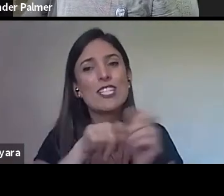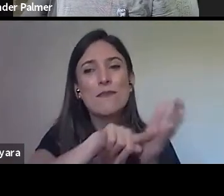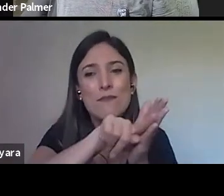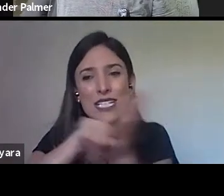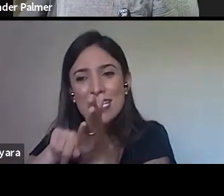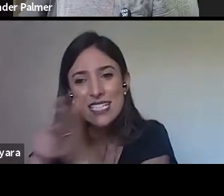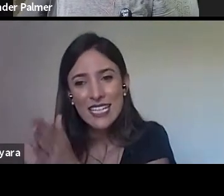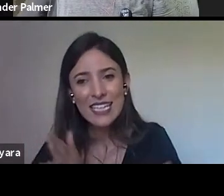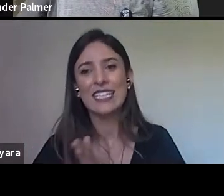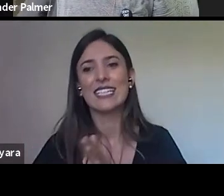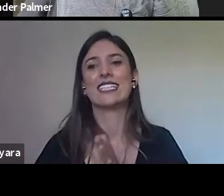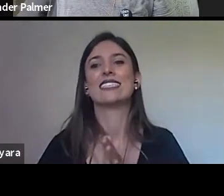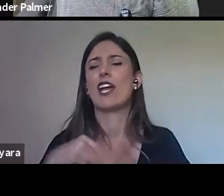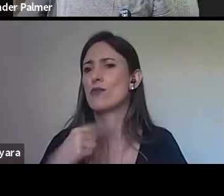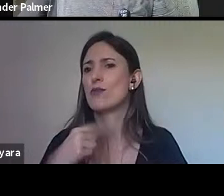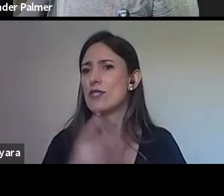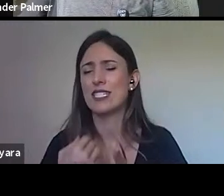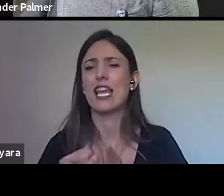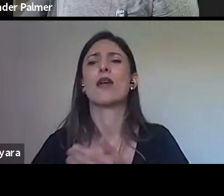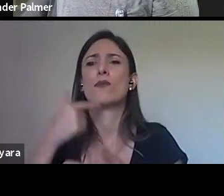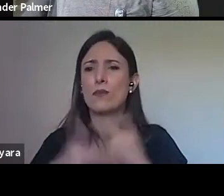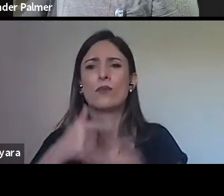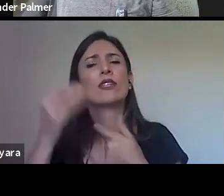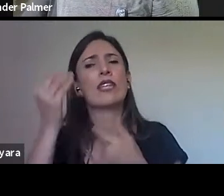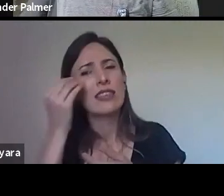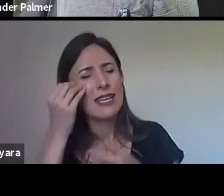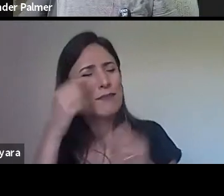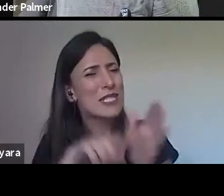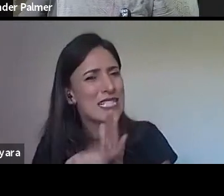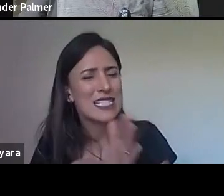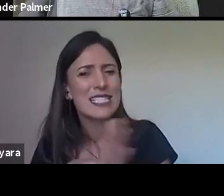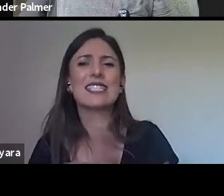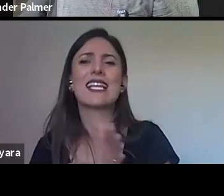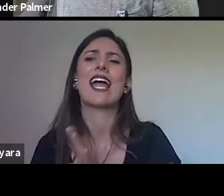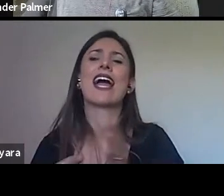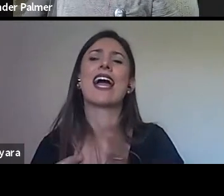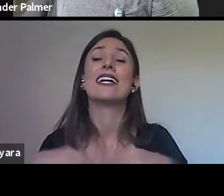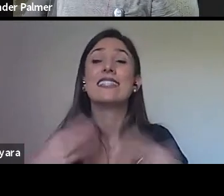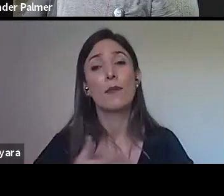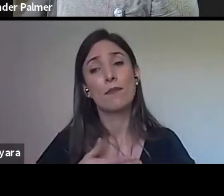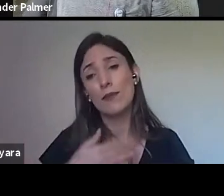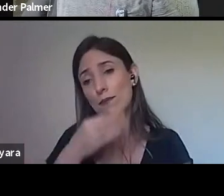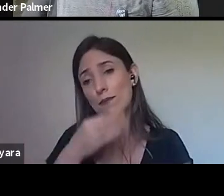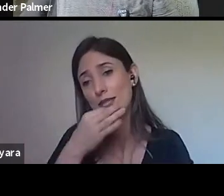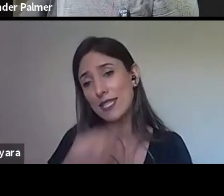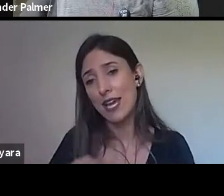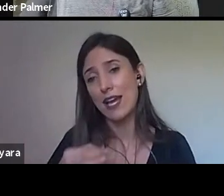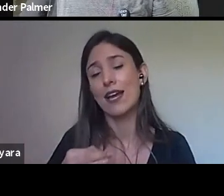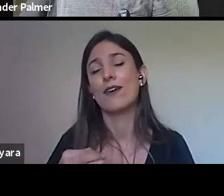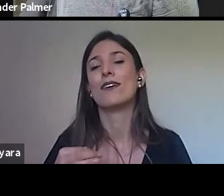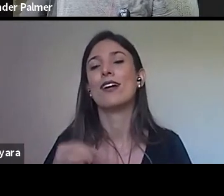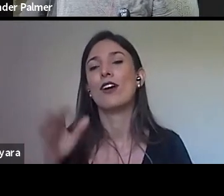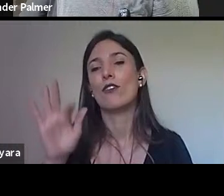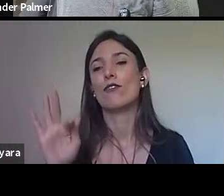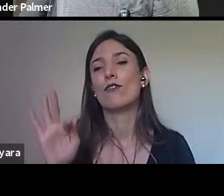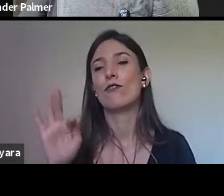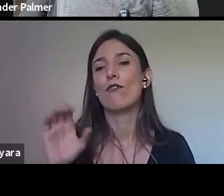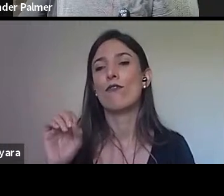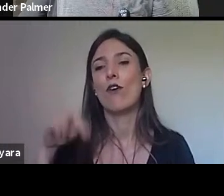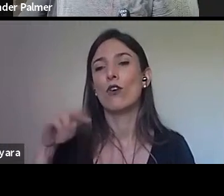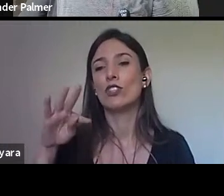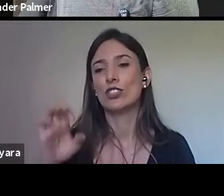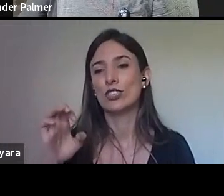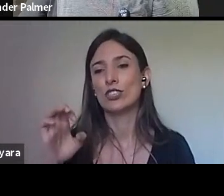pensando nessa iniciativa da organização. Então, fonte para mim, eu sou meio que, vamos dizer assim, rata